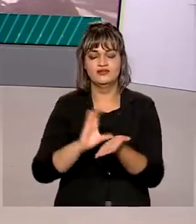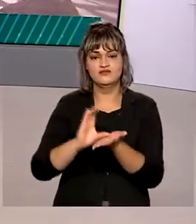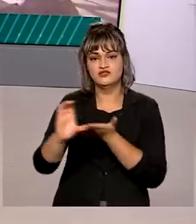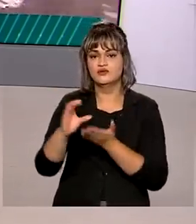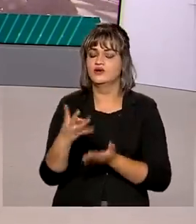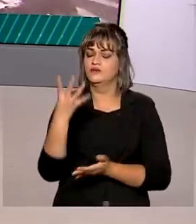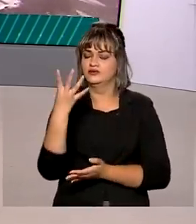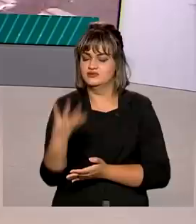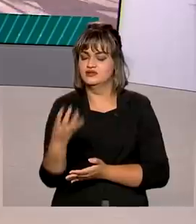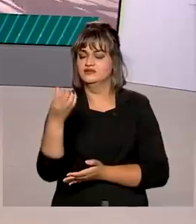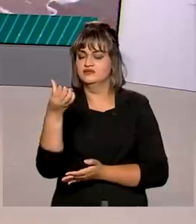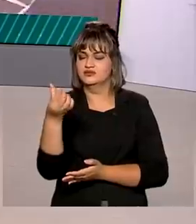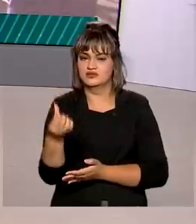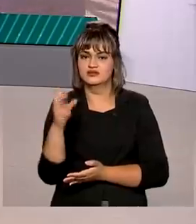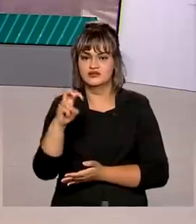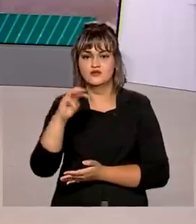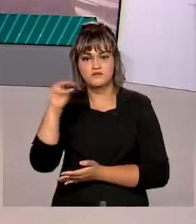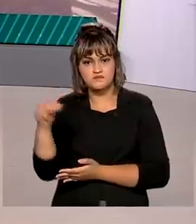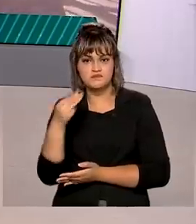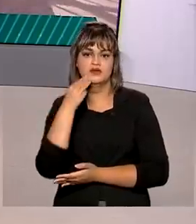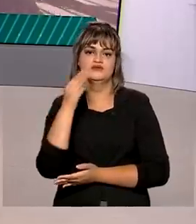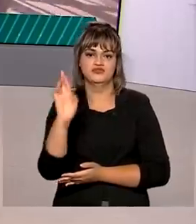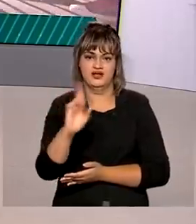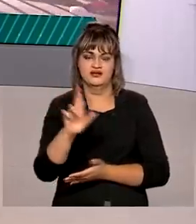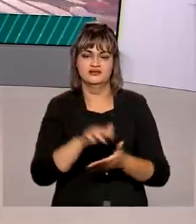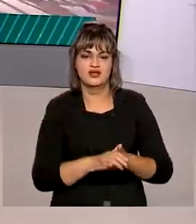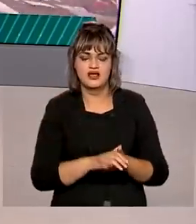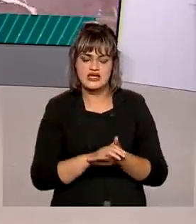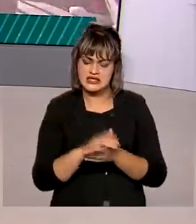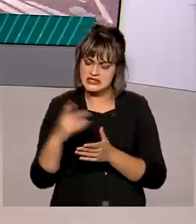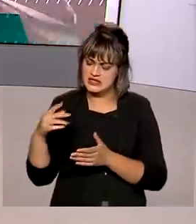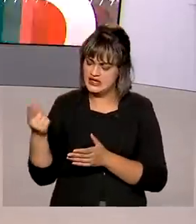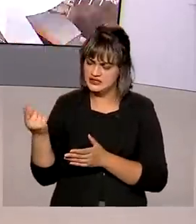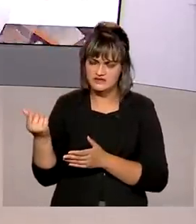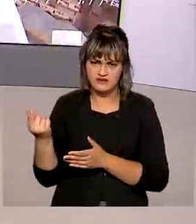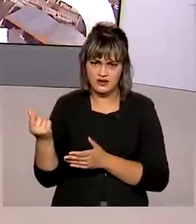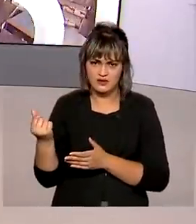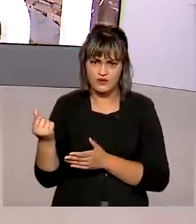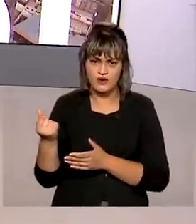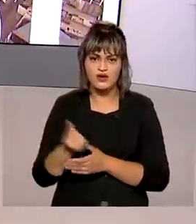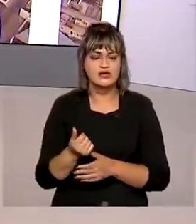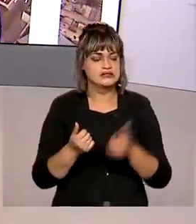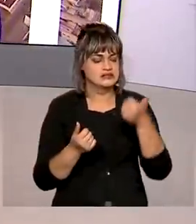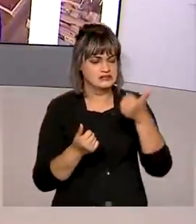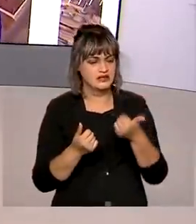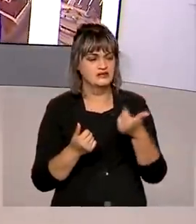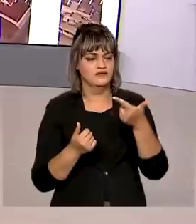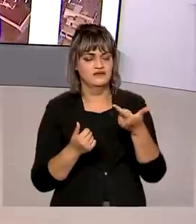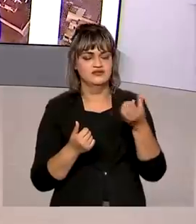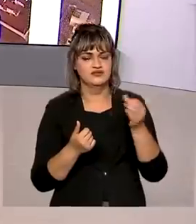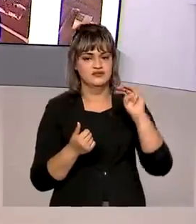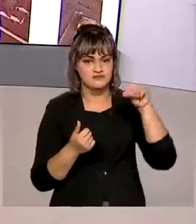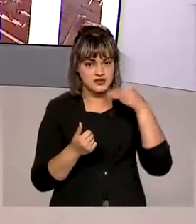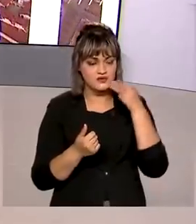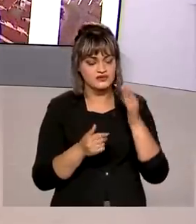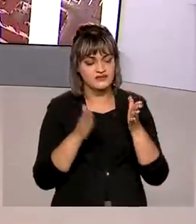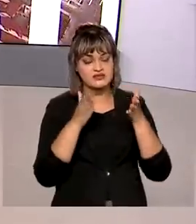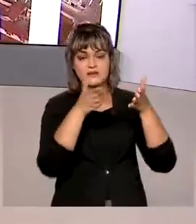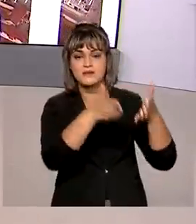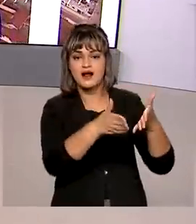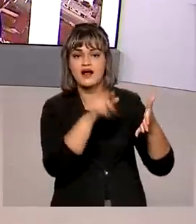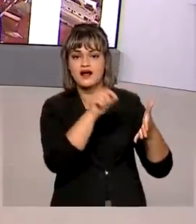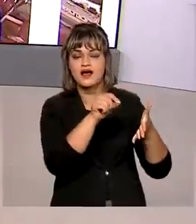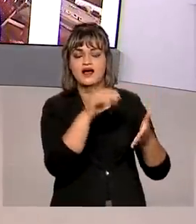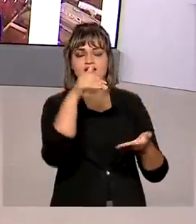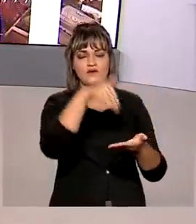465 milhões. Desse total, pelo menos 126 milhões serão utilizados